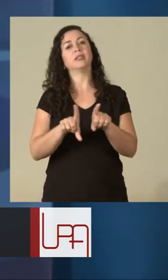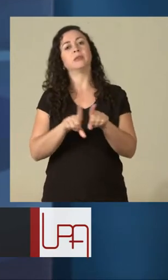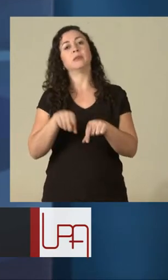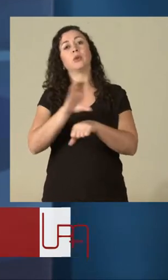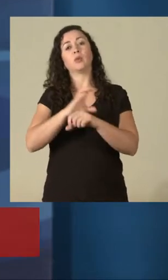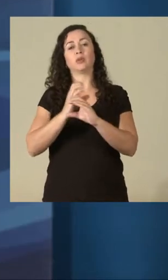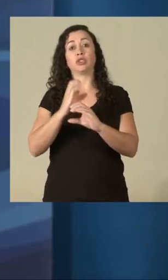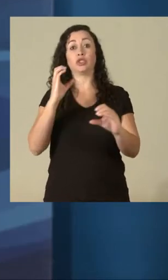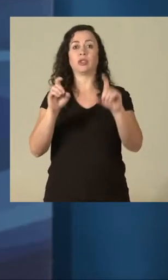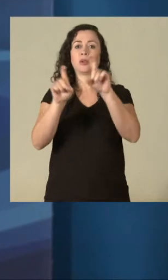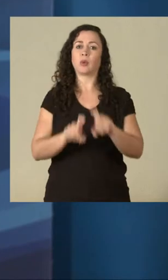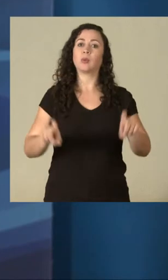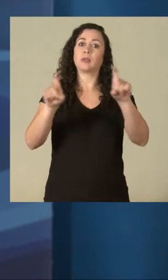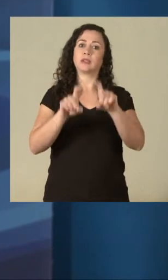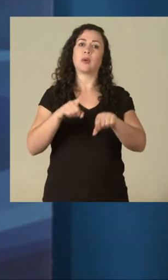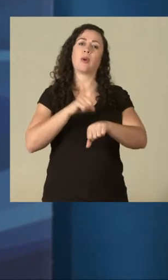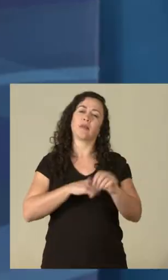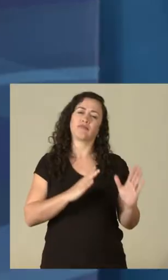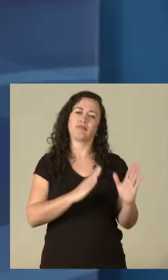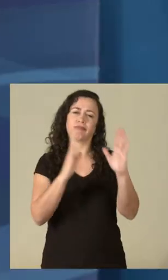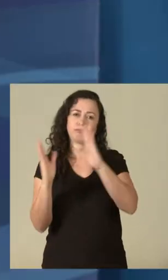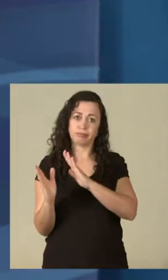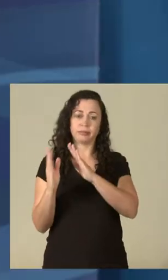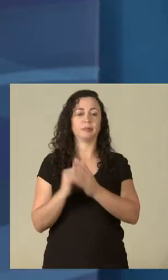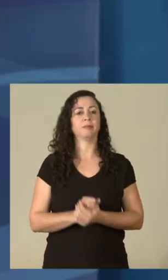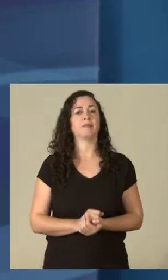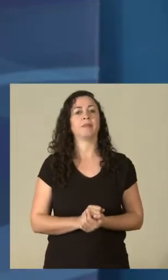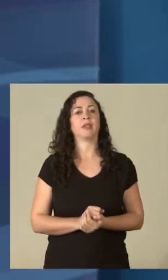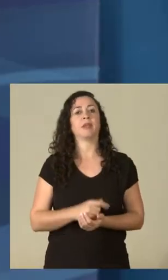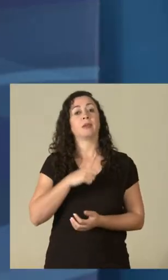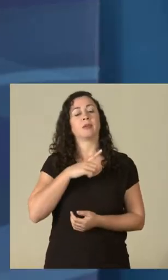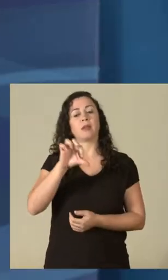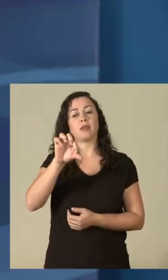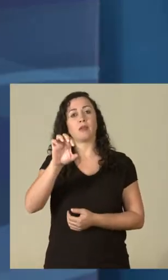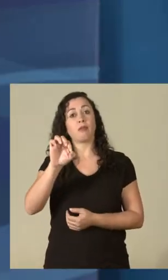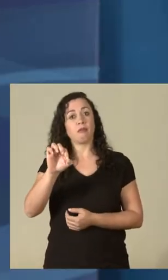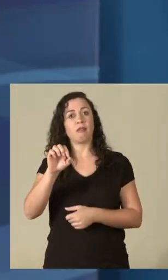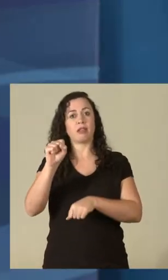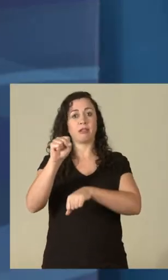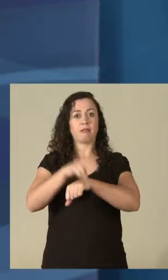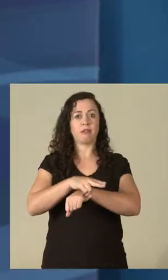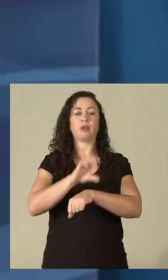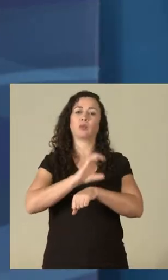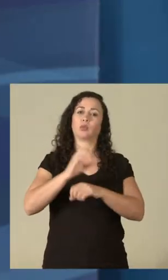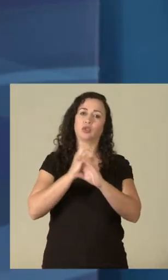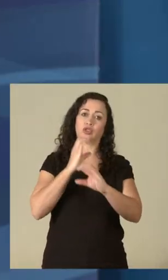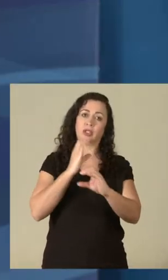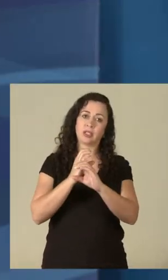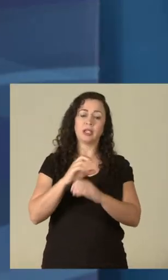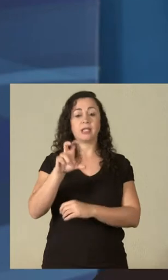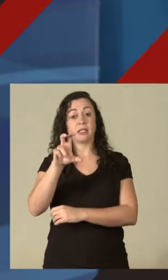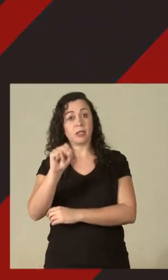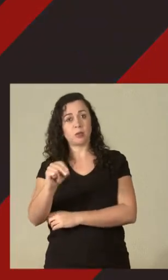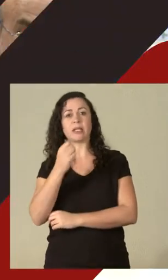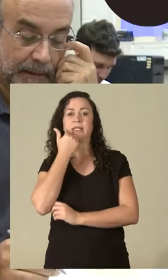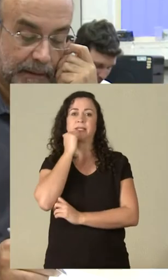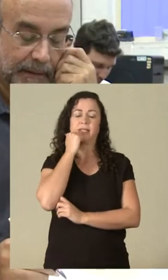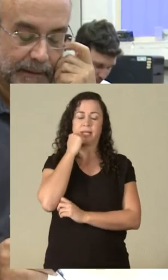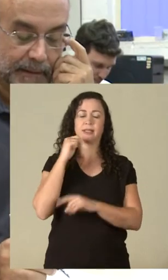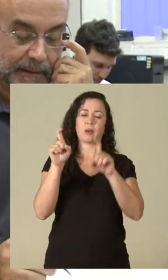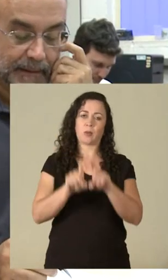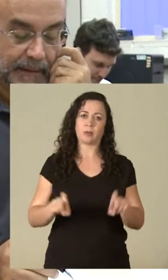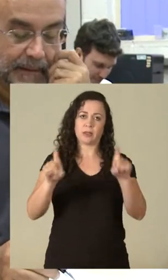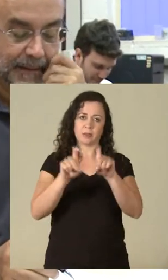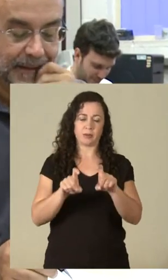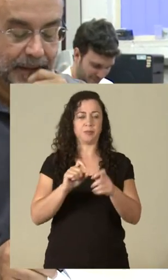Engenharia de Computação, que é um curso de tempo integral. São, no geral, 90 vagas para o curso de Engenharia e 50 vagas para o curso de Ciência de Computação. Os